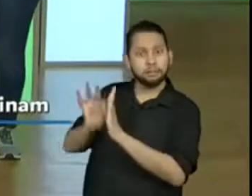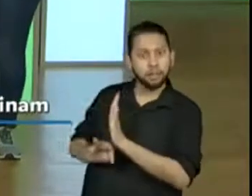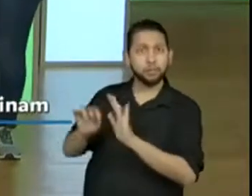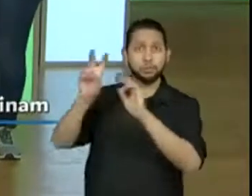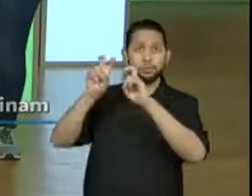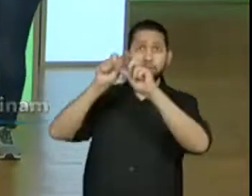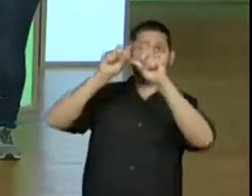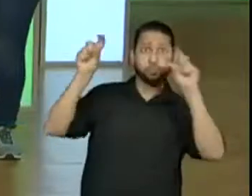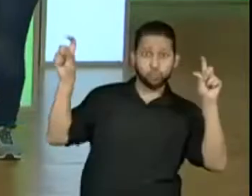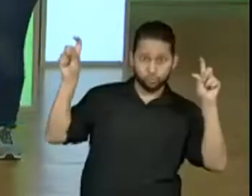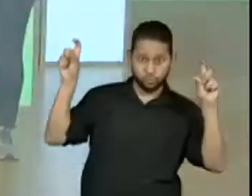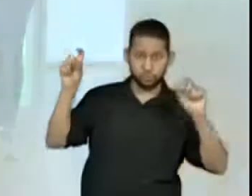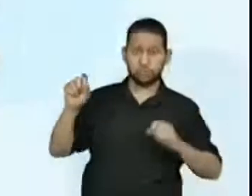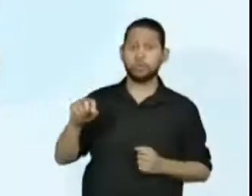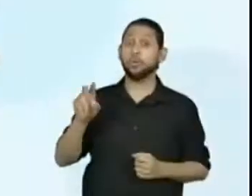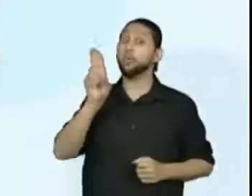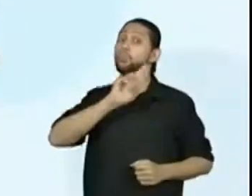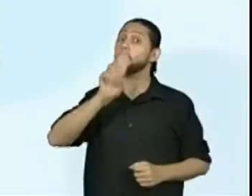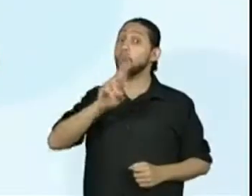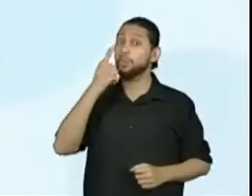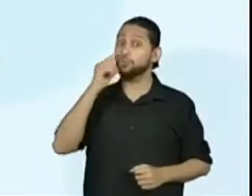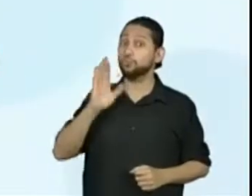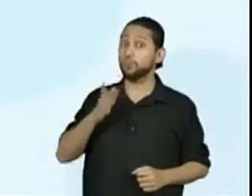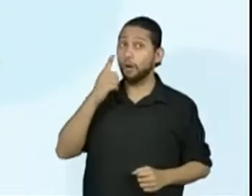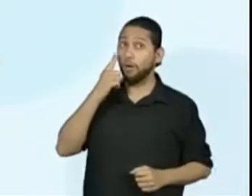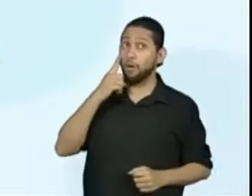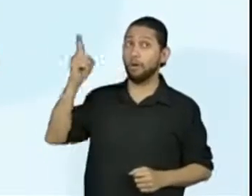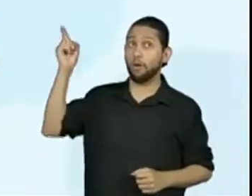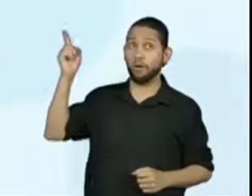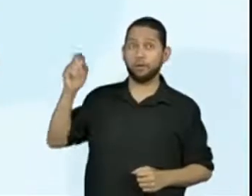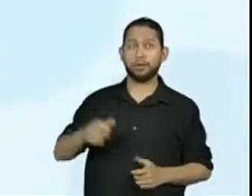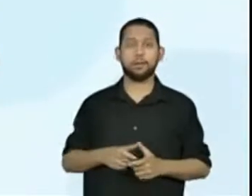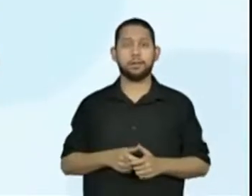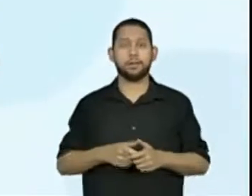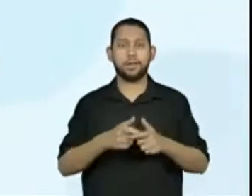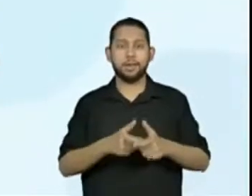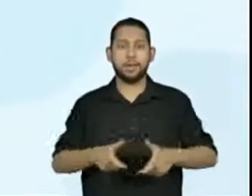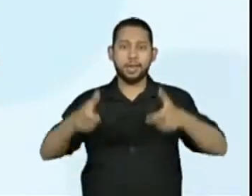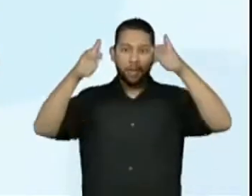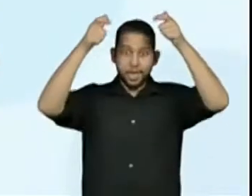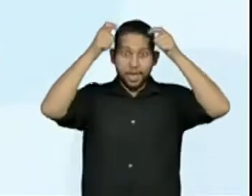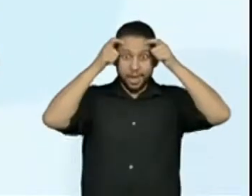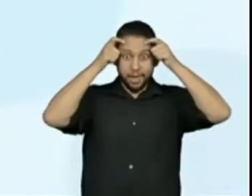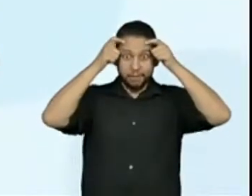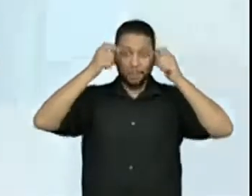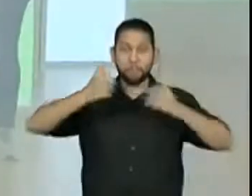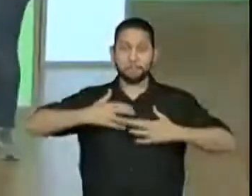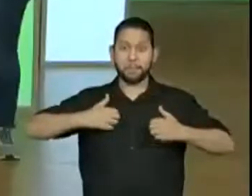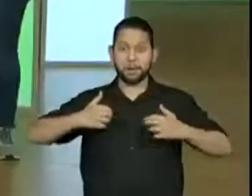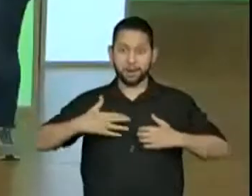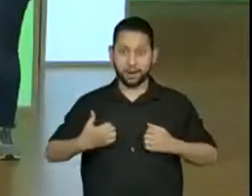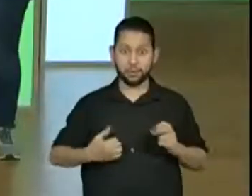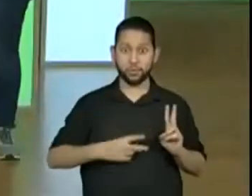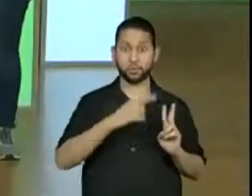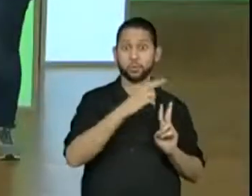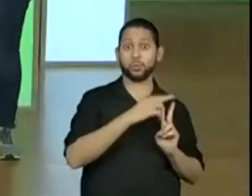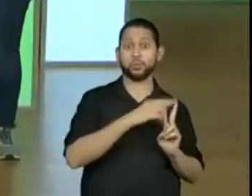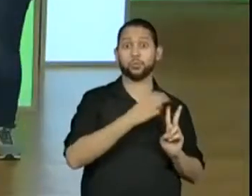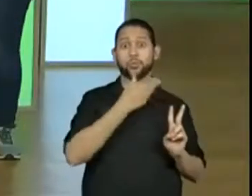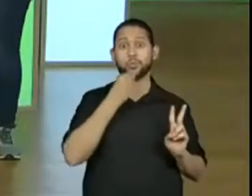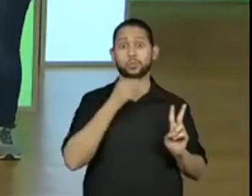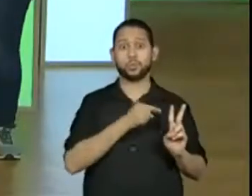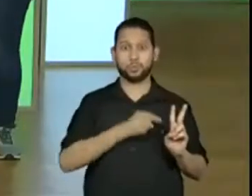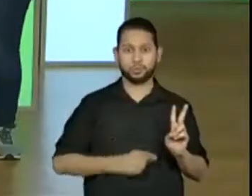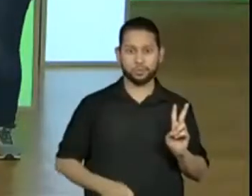título já tem, as personagens da história já aparecem lá no título. Sim, então, o primeiro, eu vou até marcar